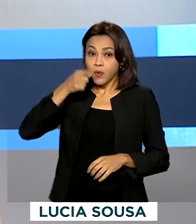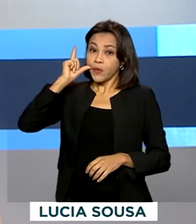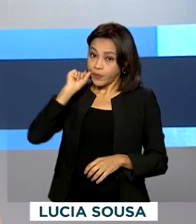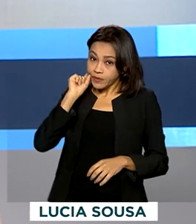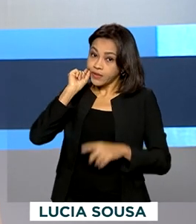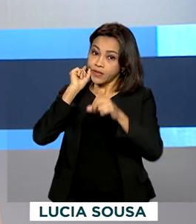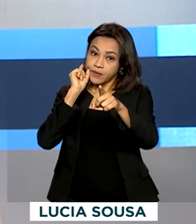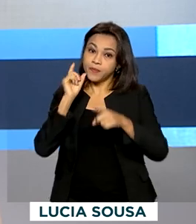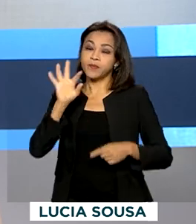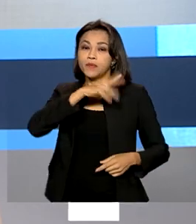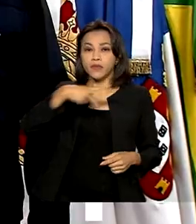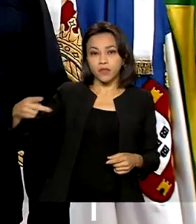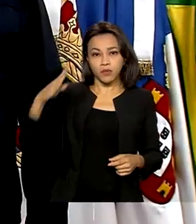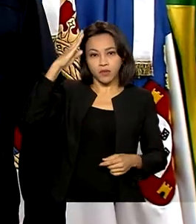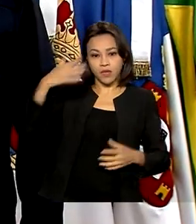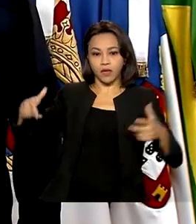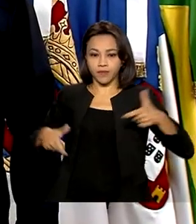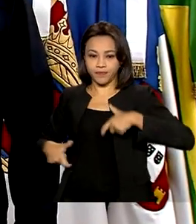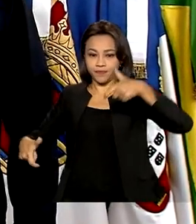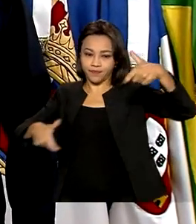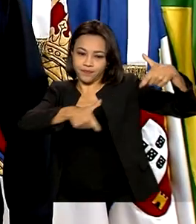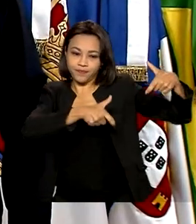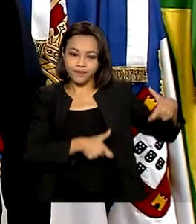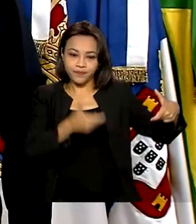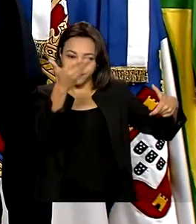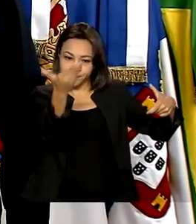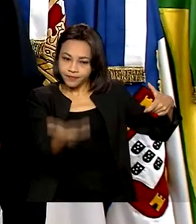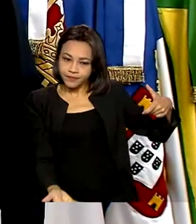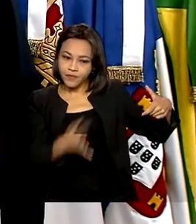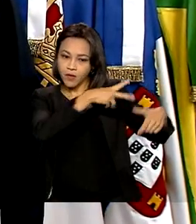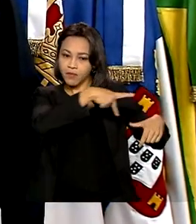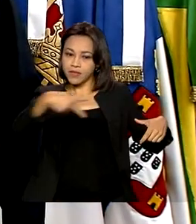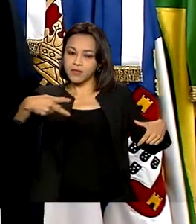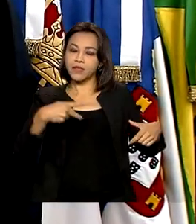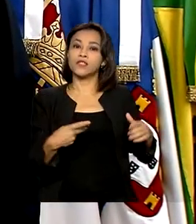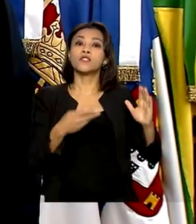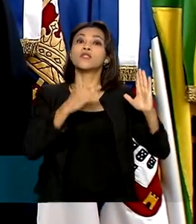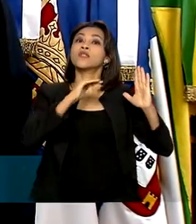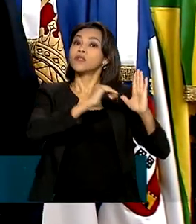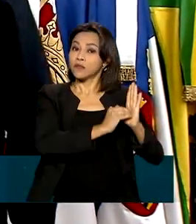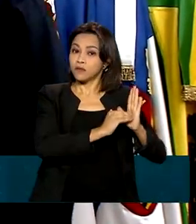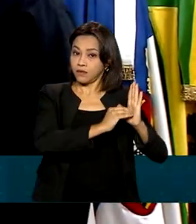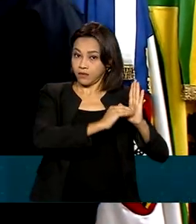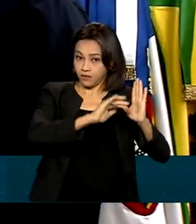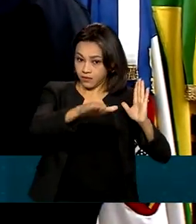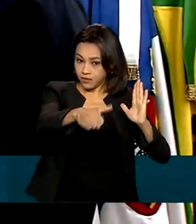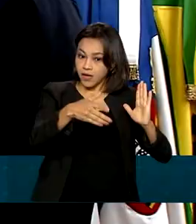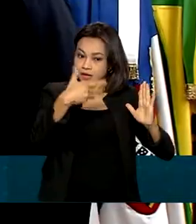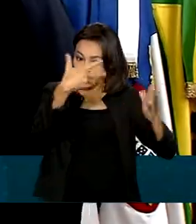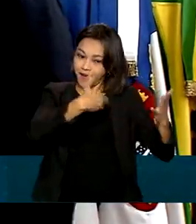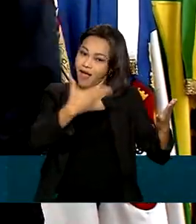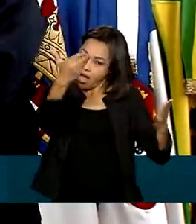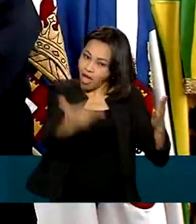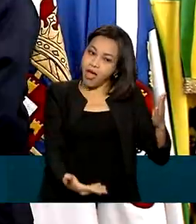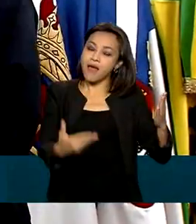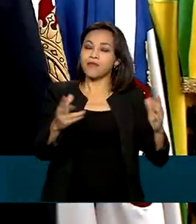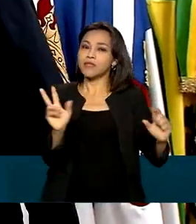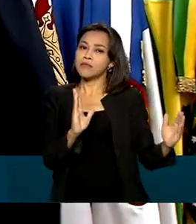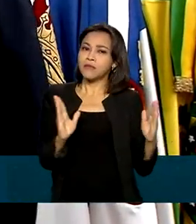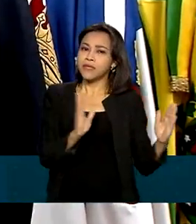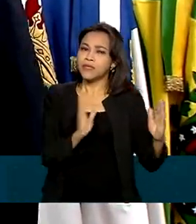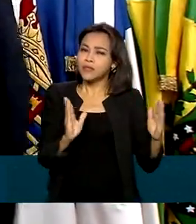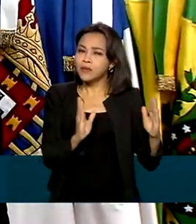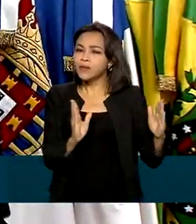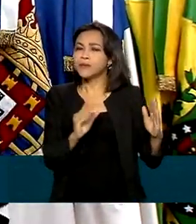Bolsonaro transmitiu cargo para o presidente do Senado, Rodrigo Pacheco. Ele assume a presidência da República durante o período em que